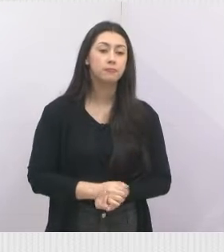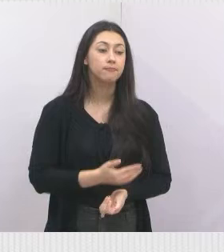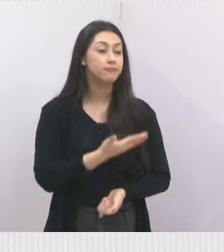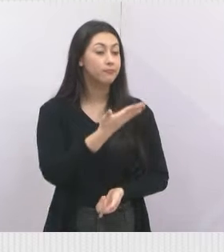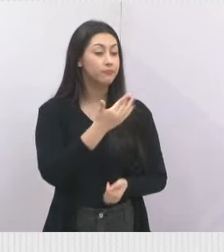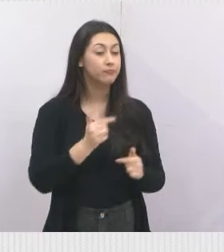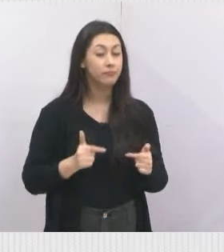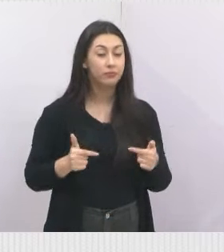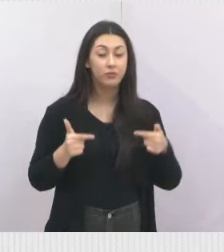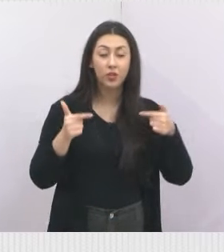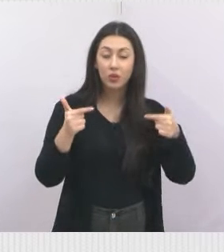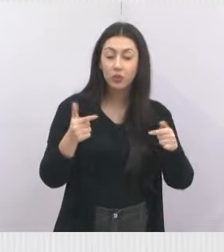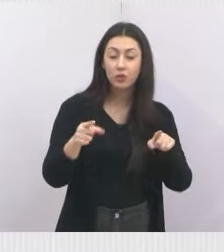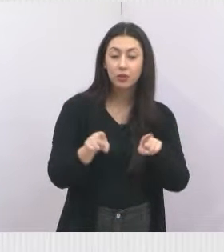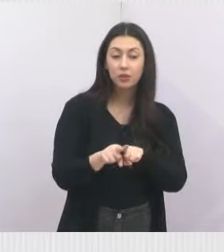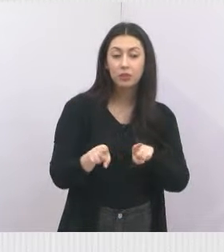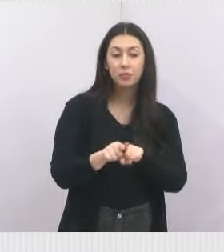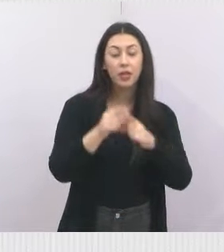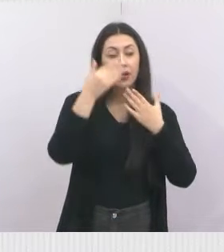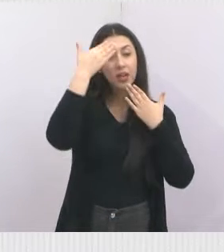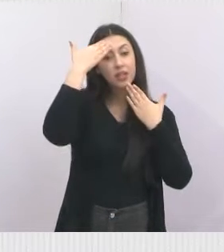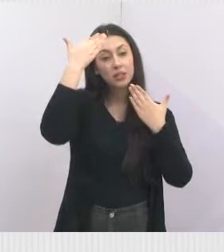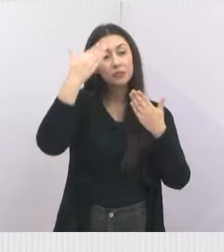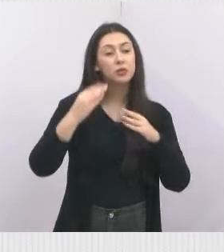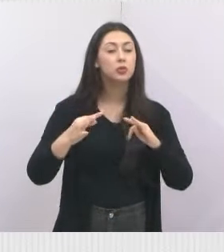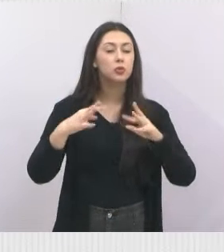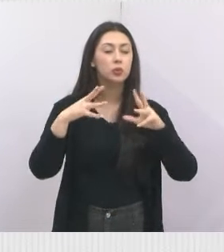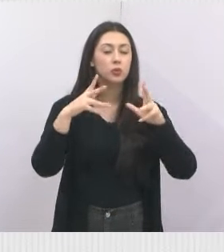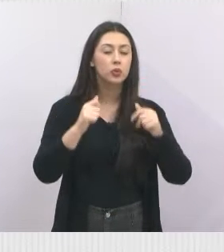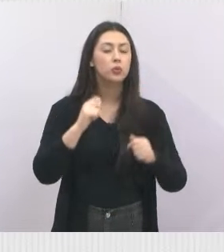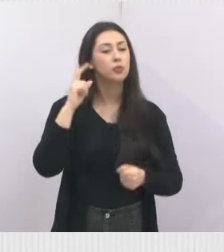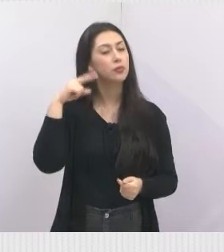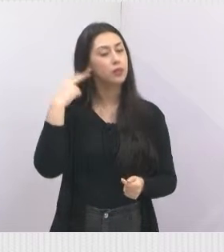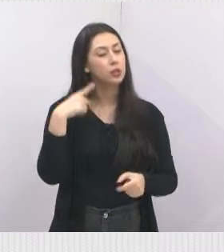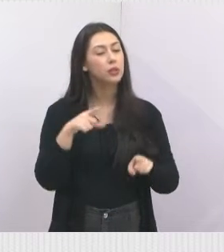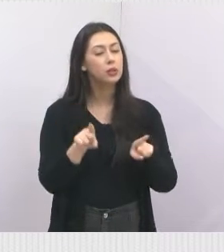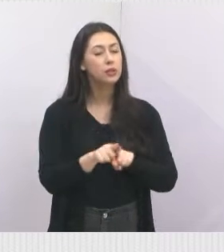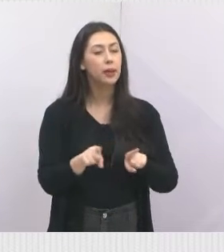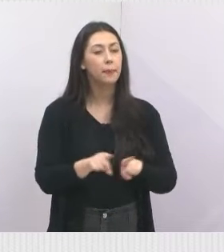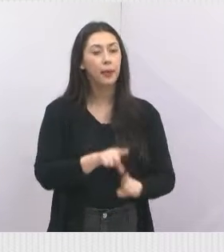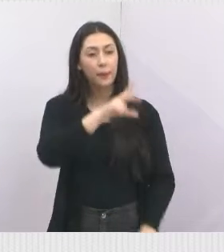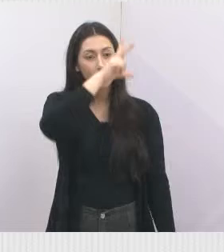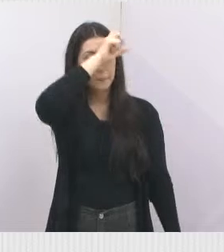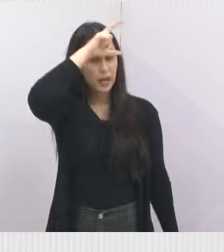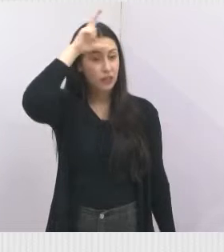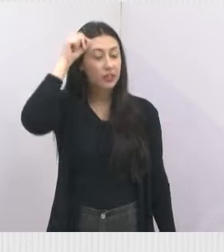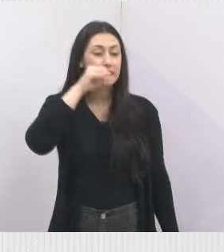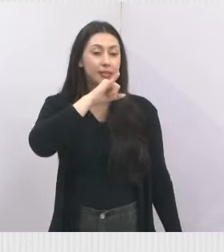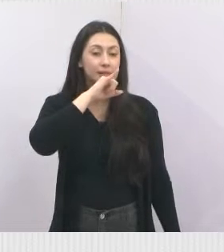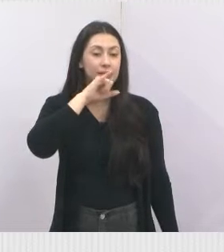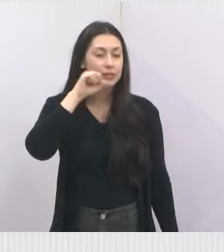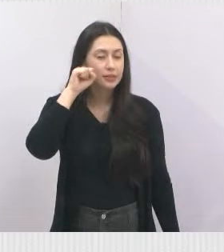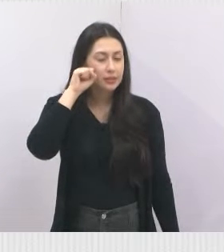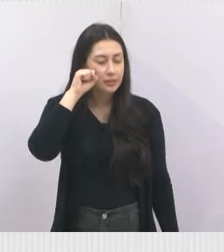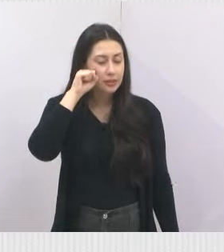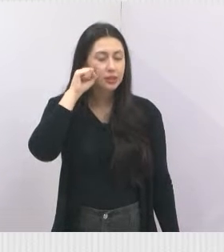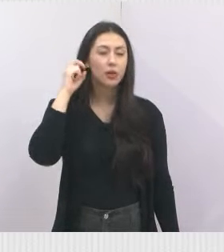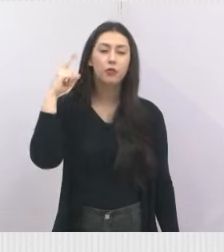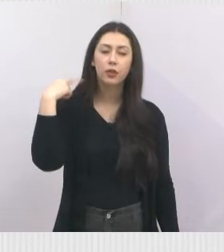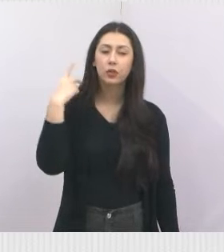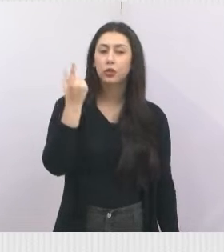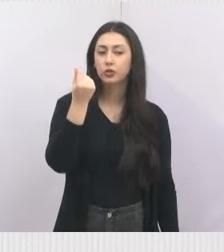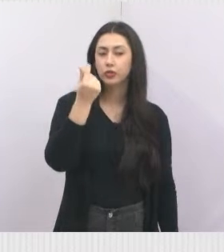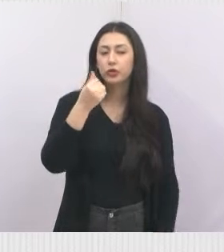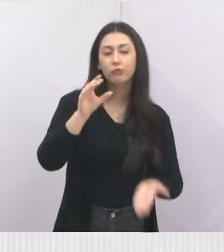a luta e o agradecimento a todos os vereadores, ao prefeito Isaías, aos vereadores pelas emendas